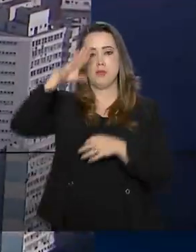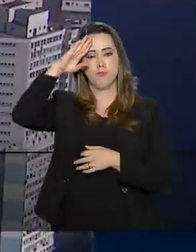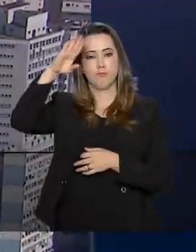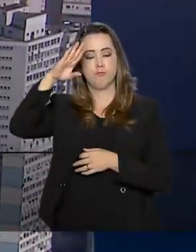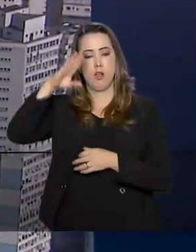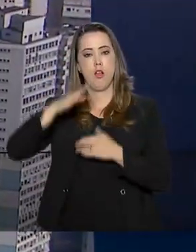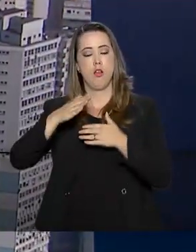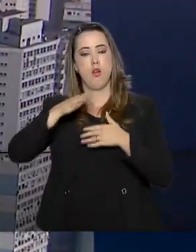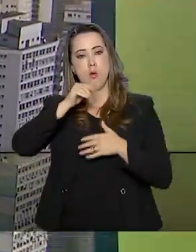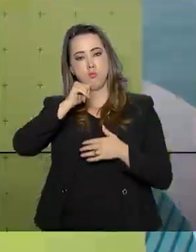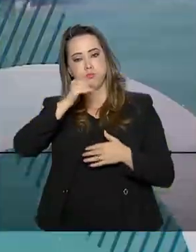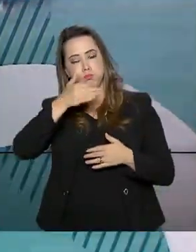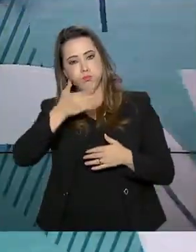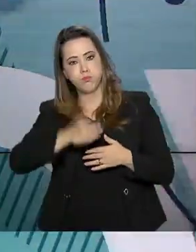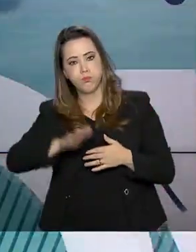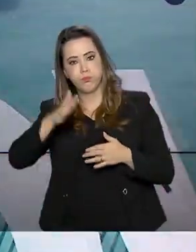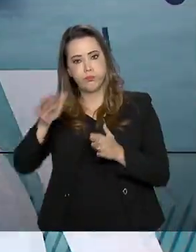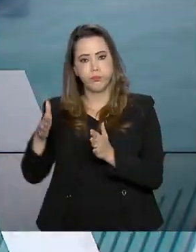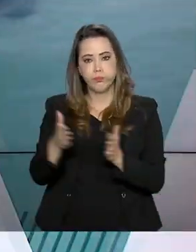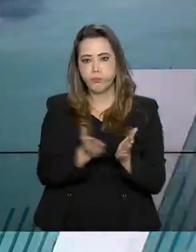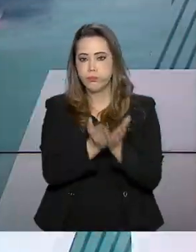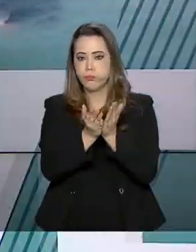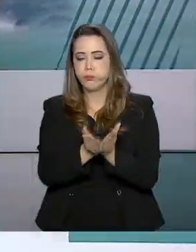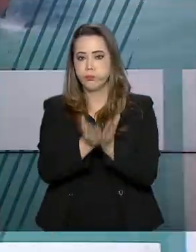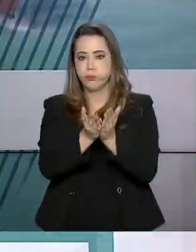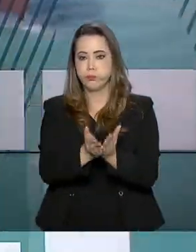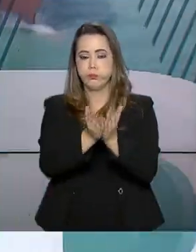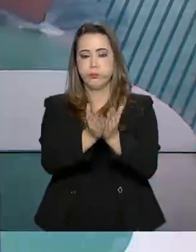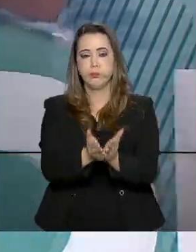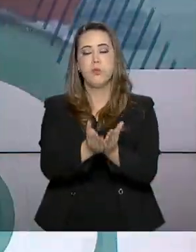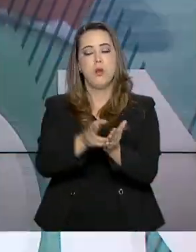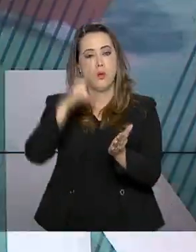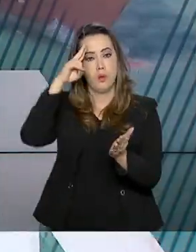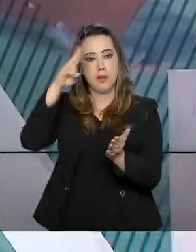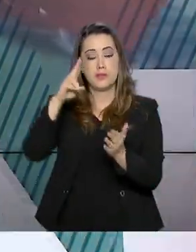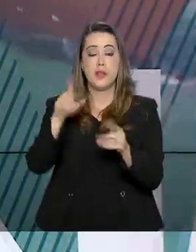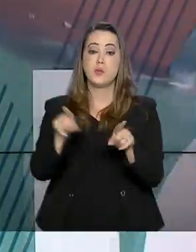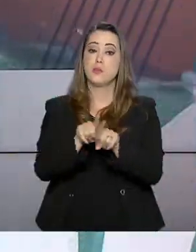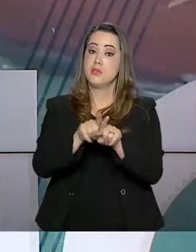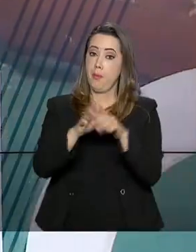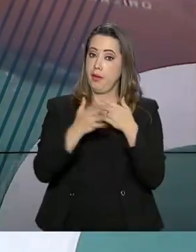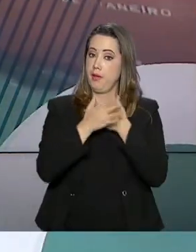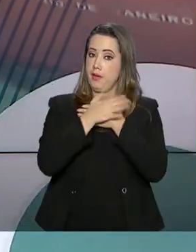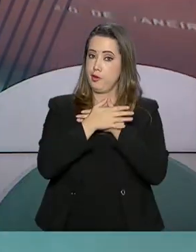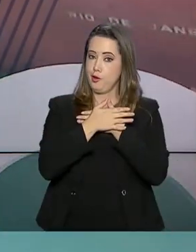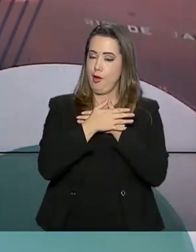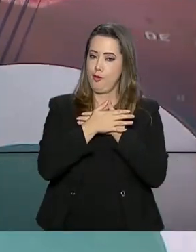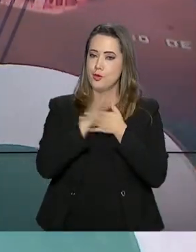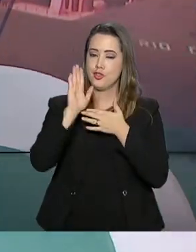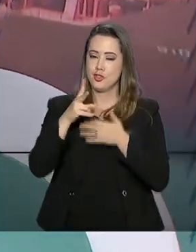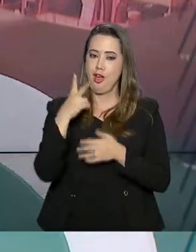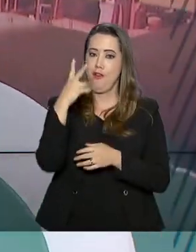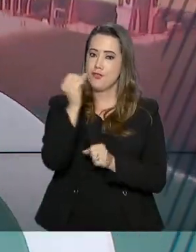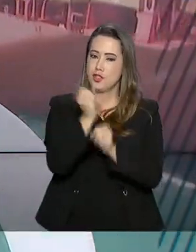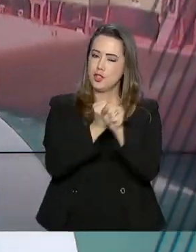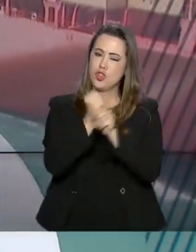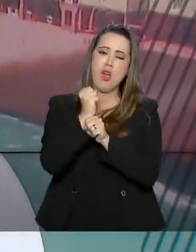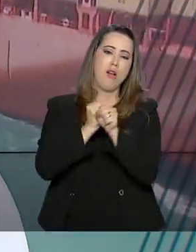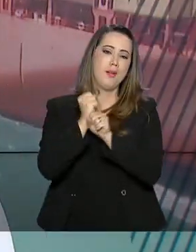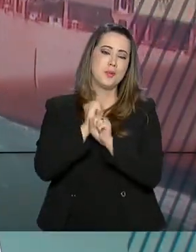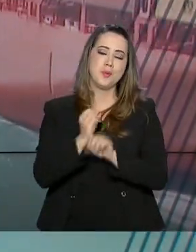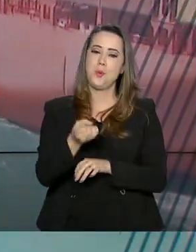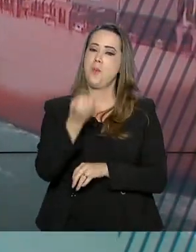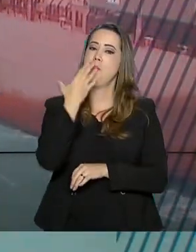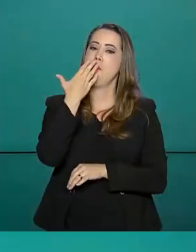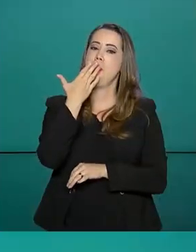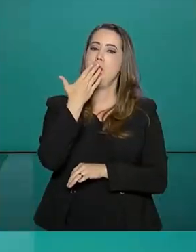Exército e a Aeronáutica. O ministro da Defesa, Fernando Azevedo, disse que o Ministério comemora duas décadas com bons